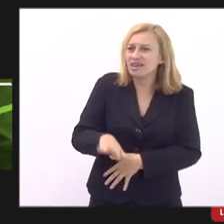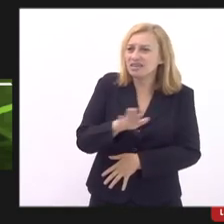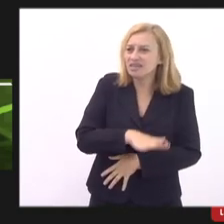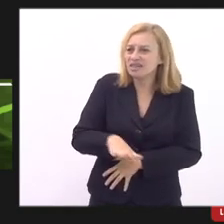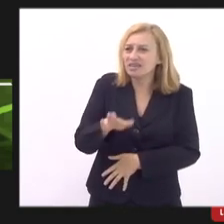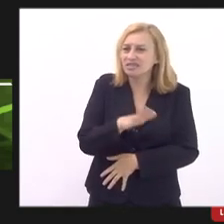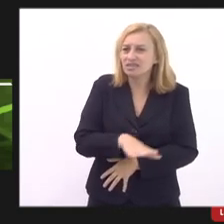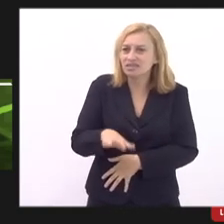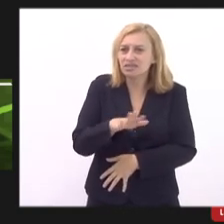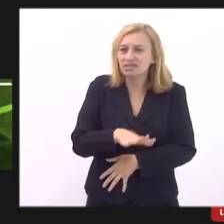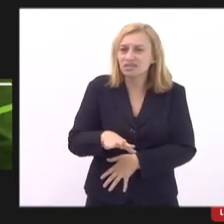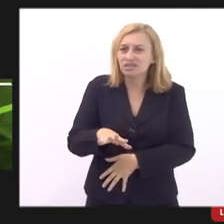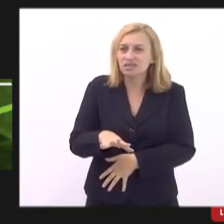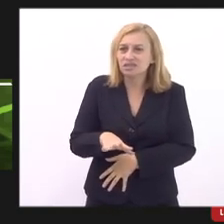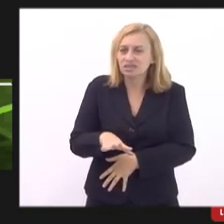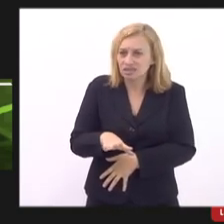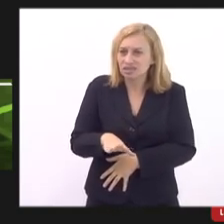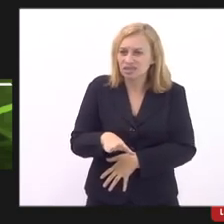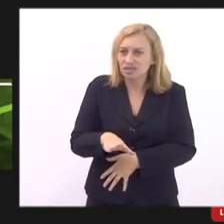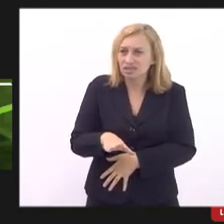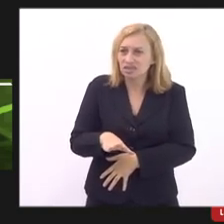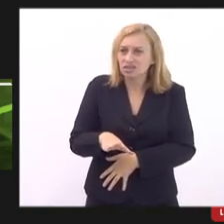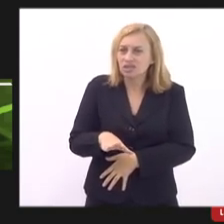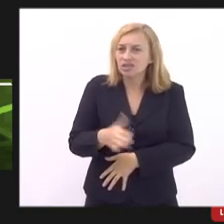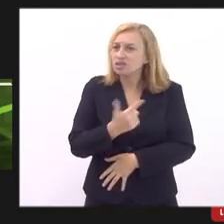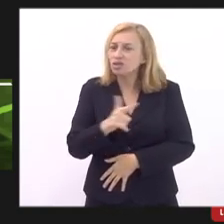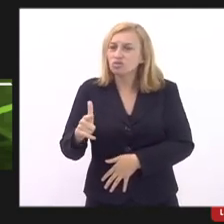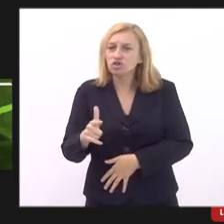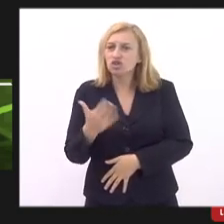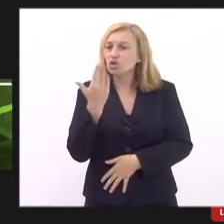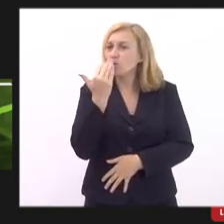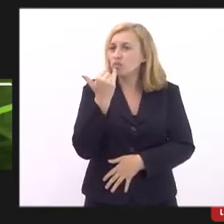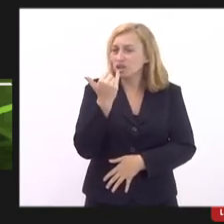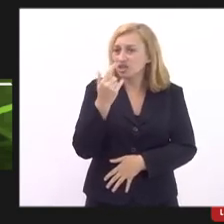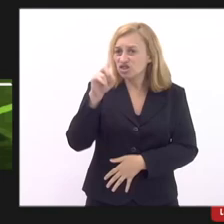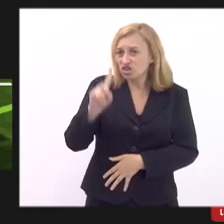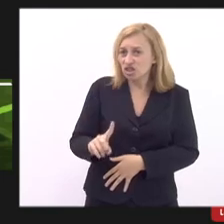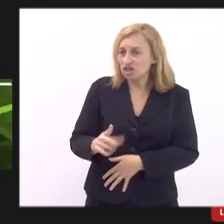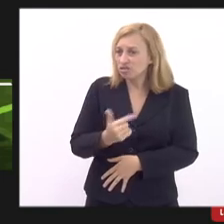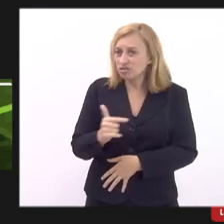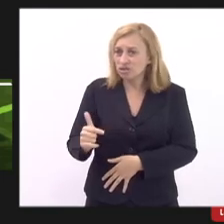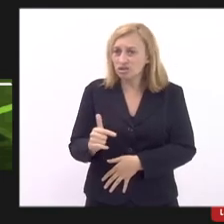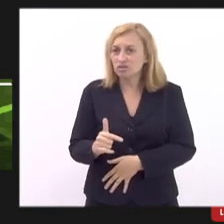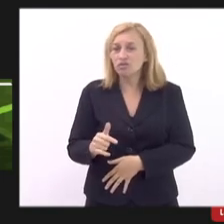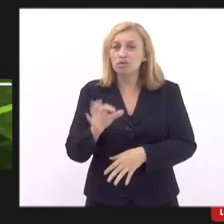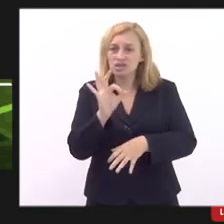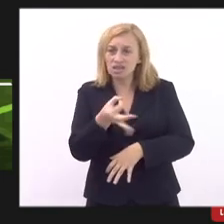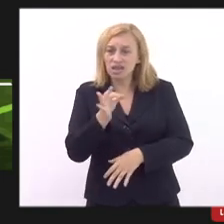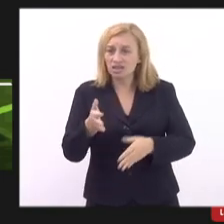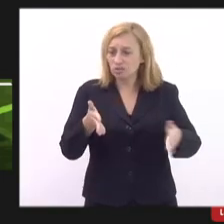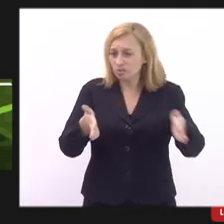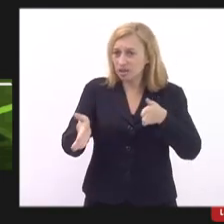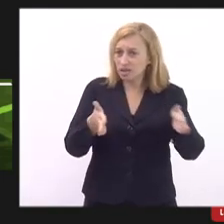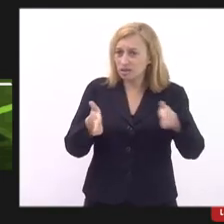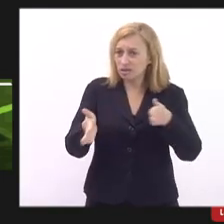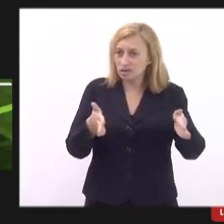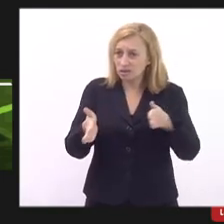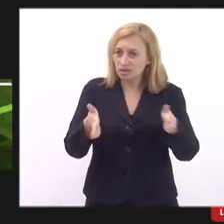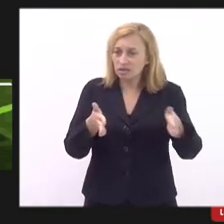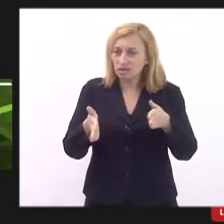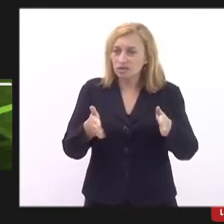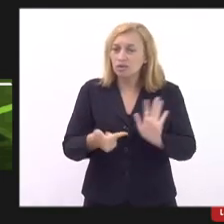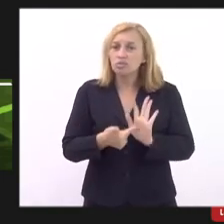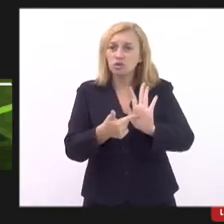e jovens ficaram sem a alimentação que tinham direito isso ficou mais evidente durante esse período e conforme